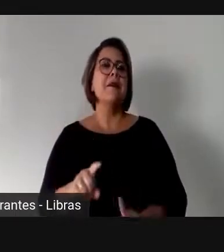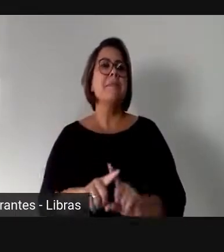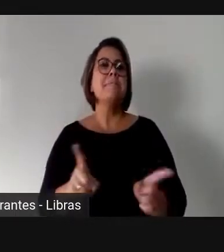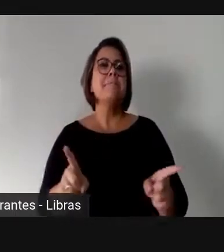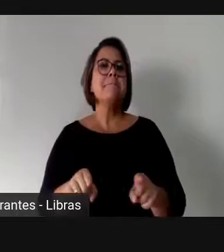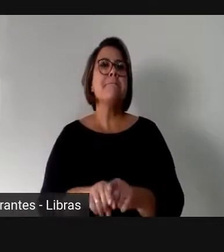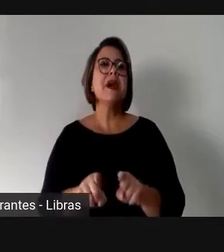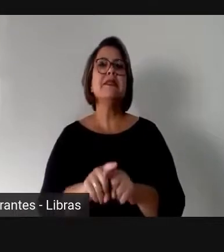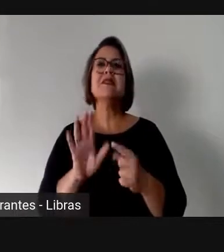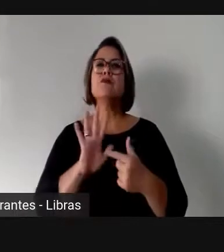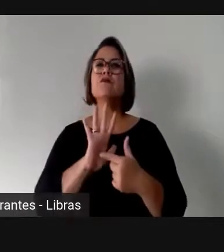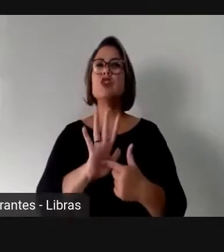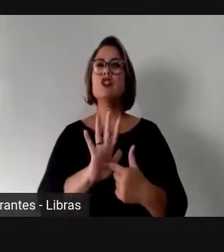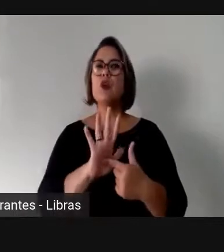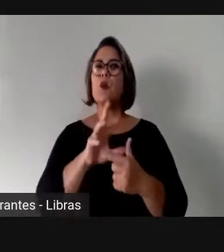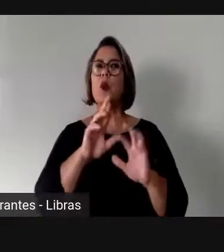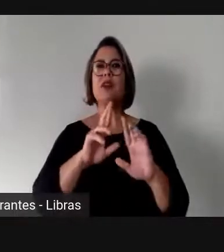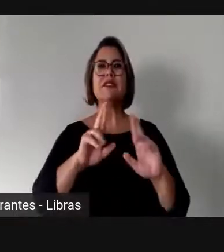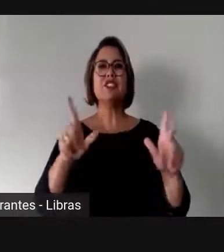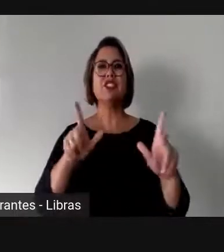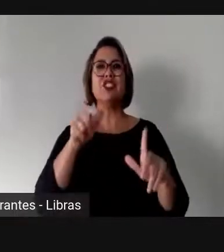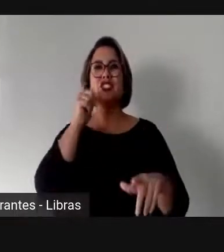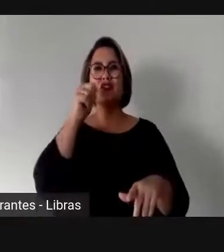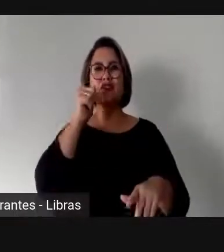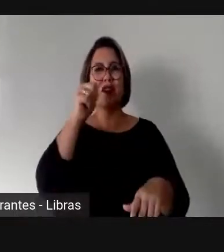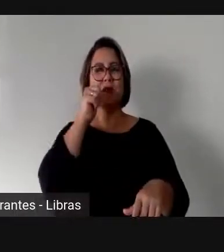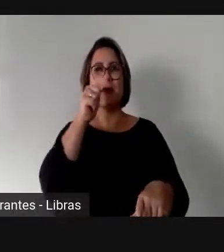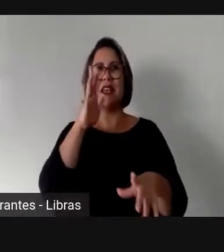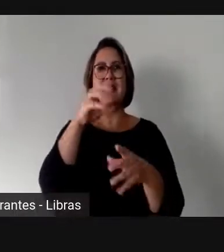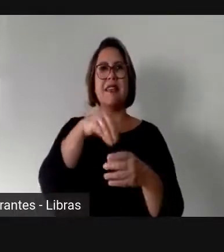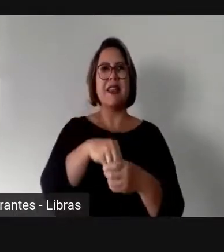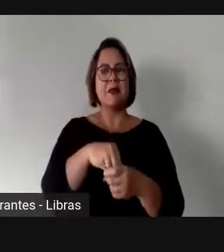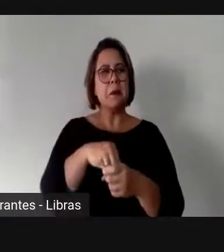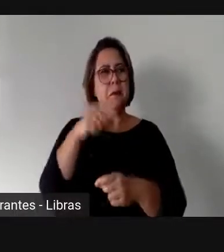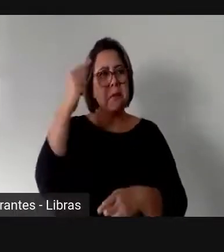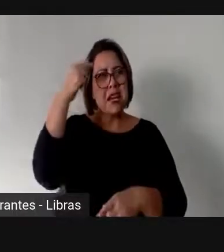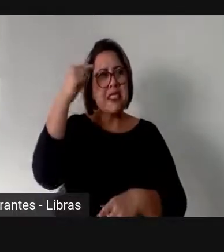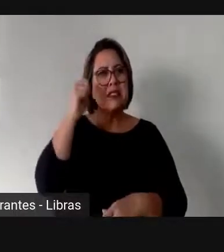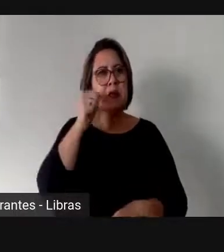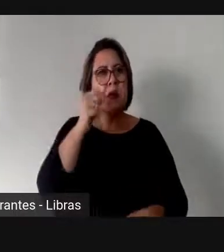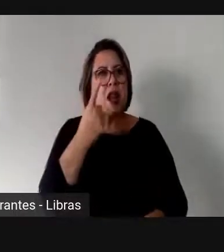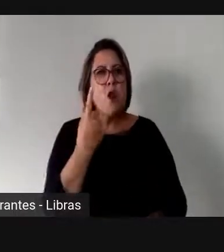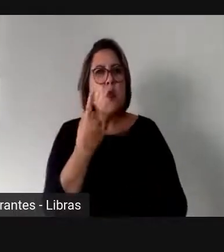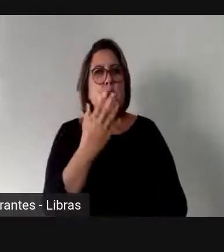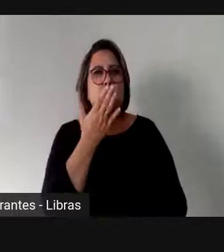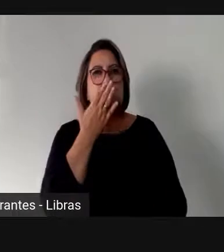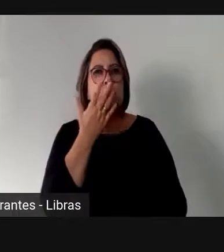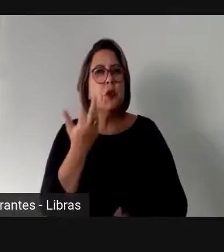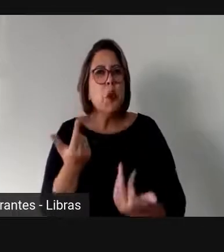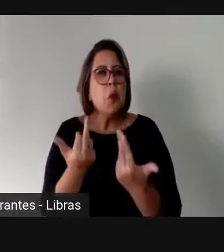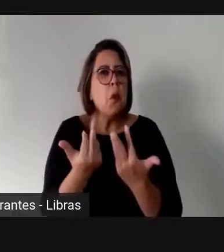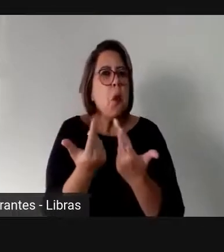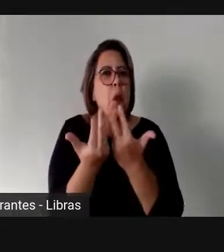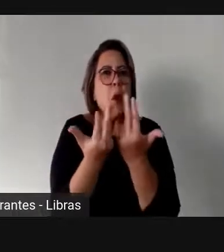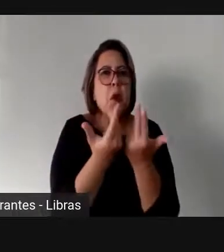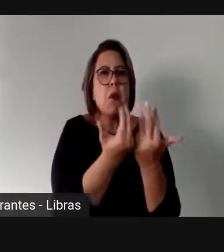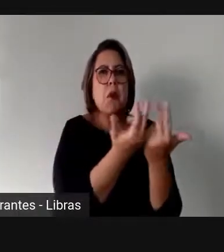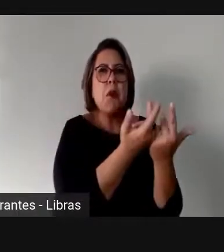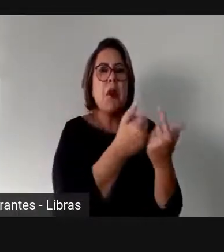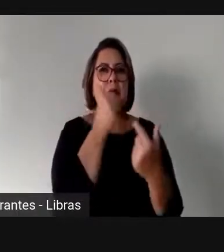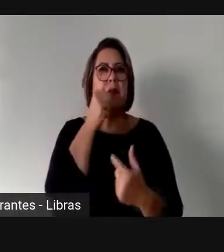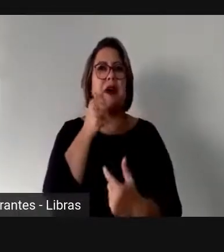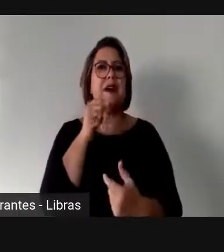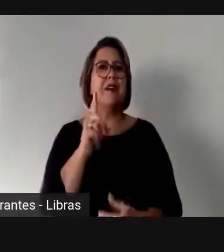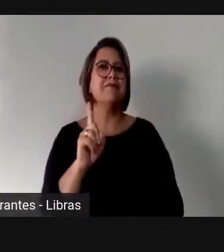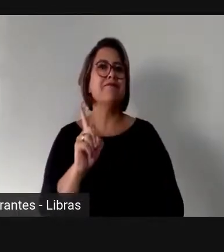diferenças das mulheres, como se nós, mulheres, fôssemos um bloco unificado. Toda mulher é igual. E não é, não se